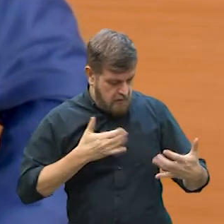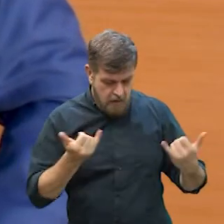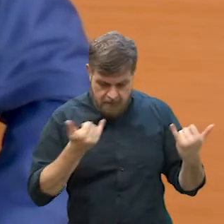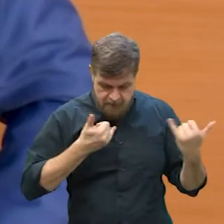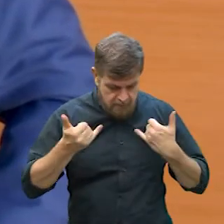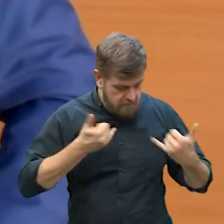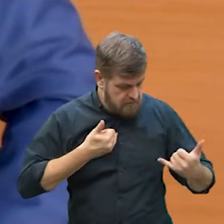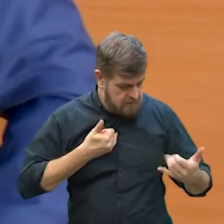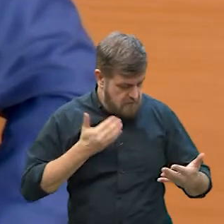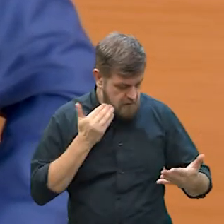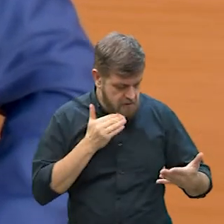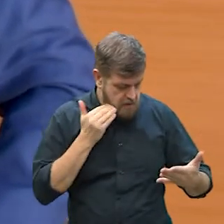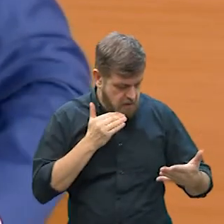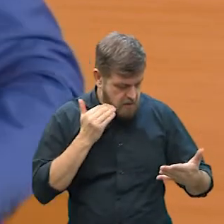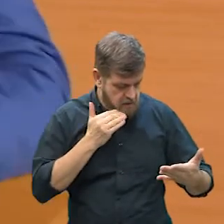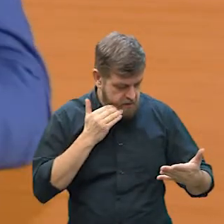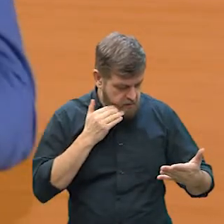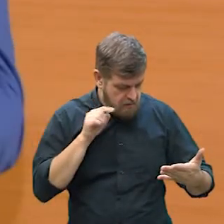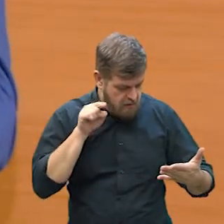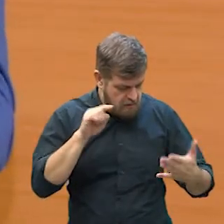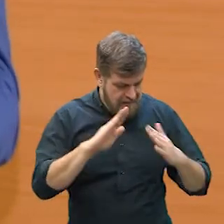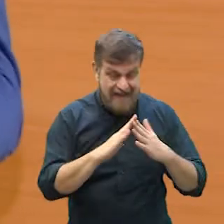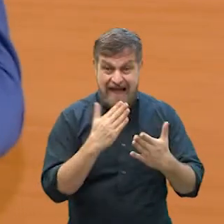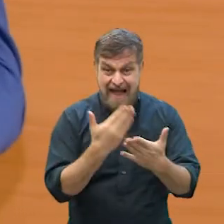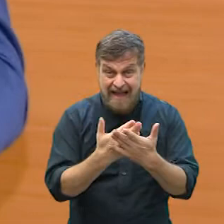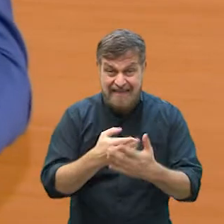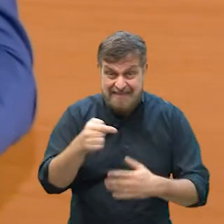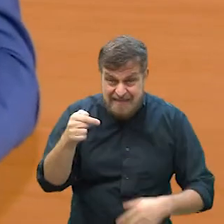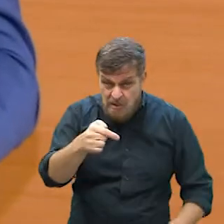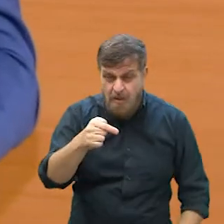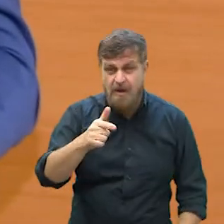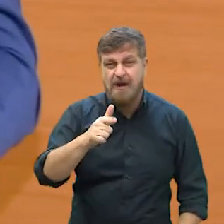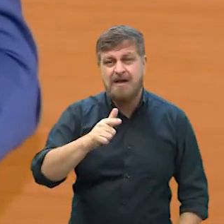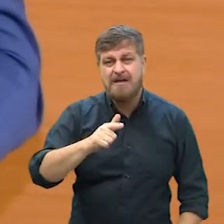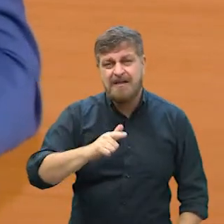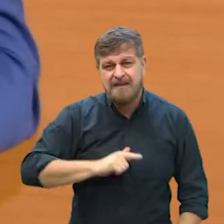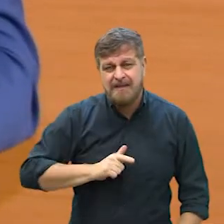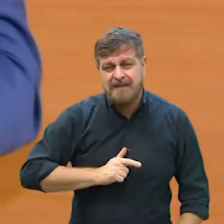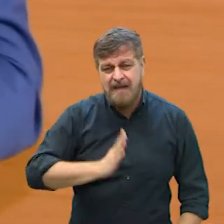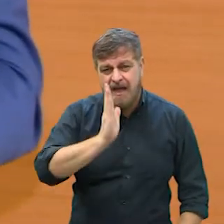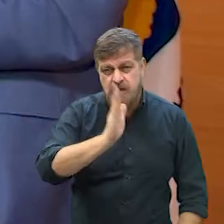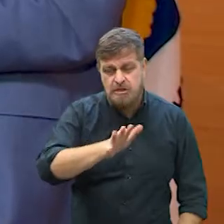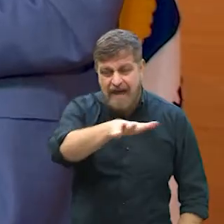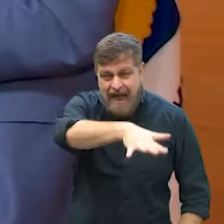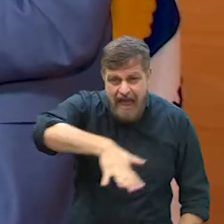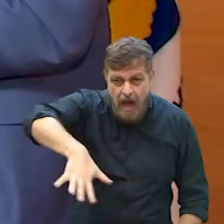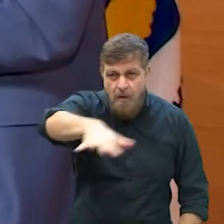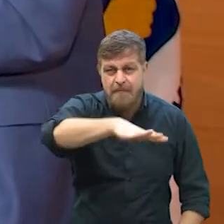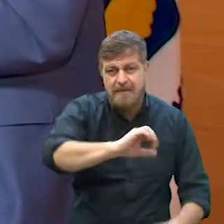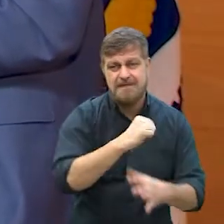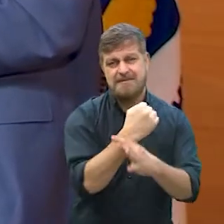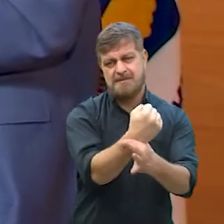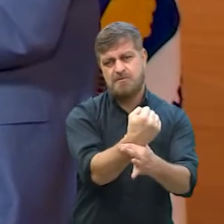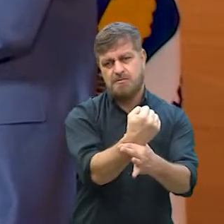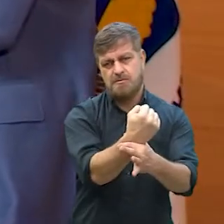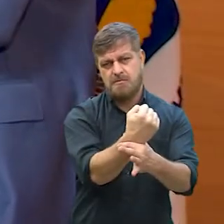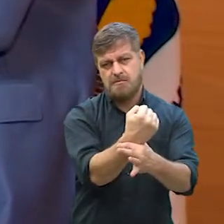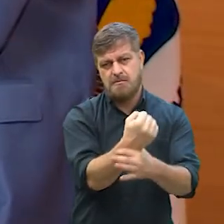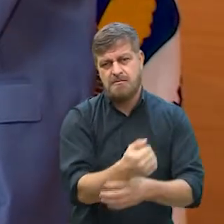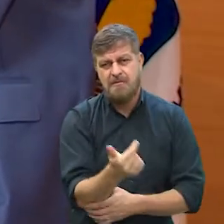têm a informação precisa do que... A escola por si só, ela já é um ambiente seguro,